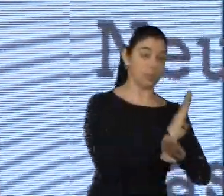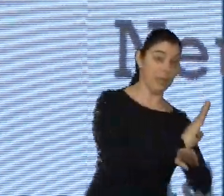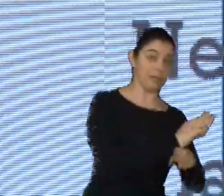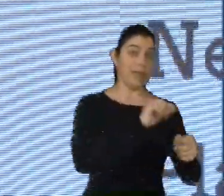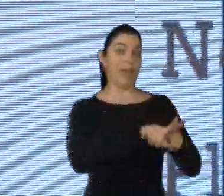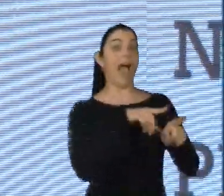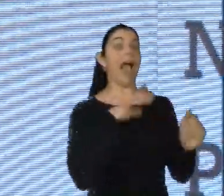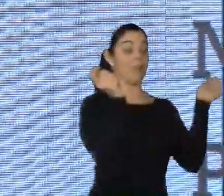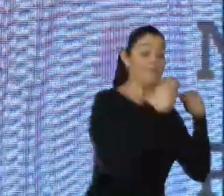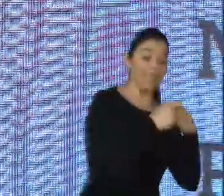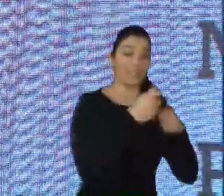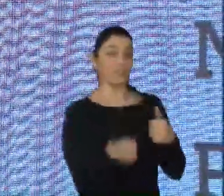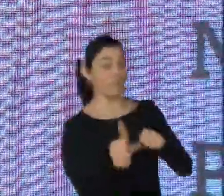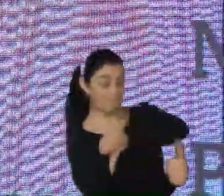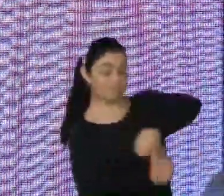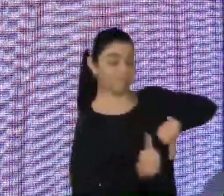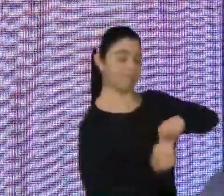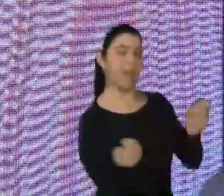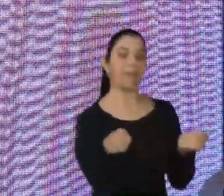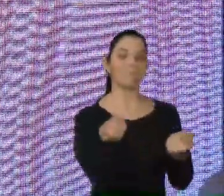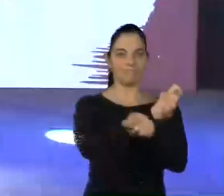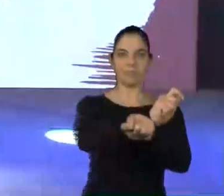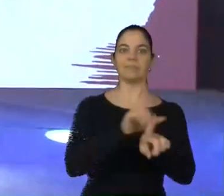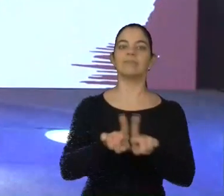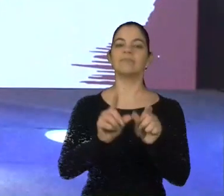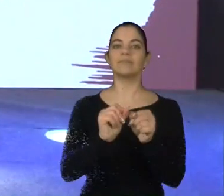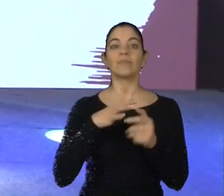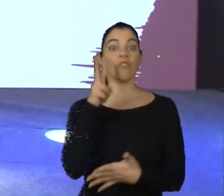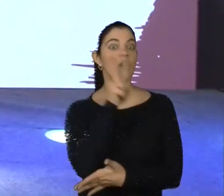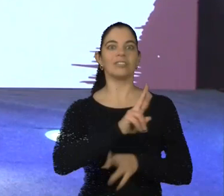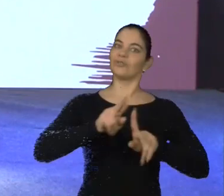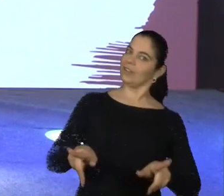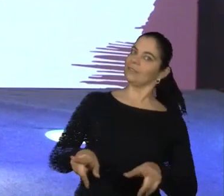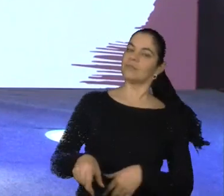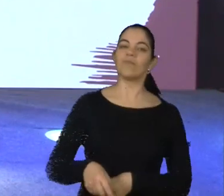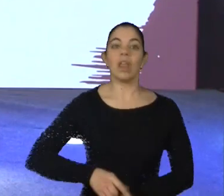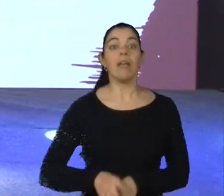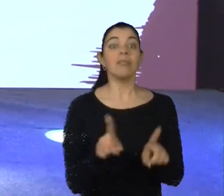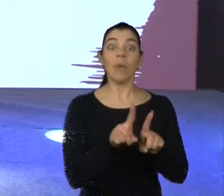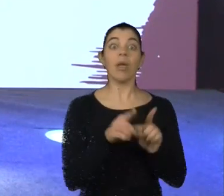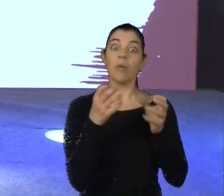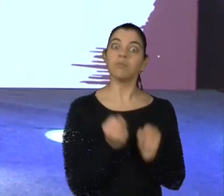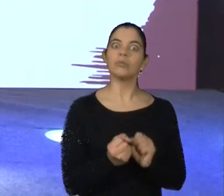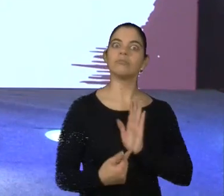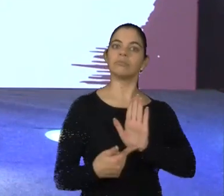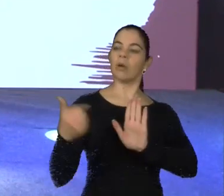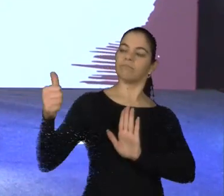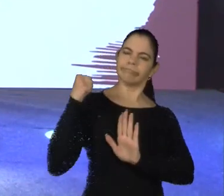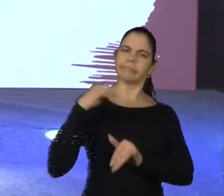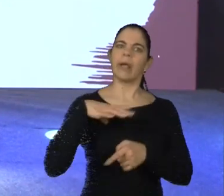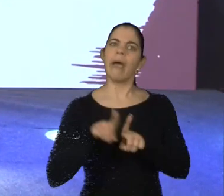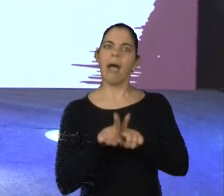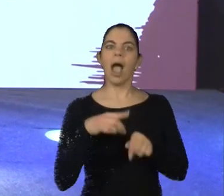para a gente a capacidade de realizar coisas diferentes. Nessa lâmina sequencial, eu mostro a ideia da